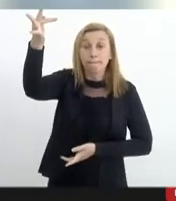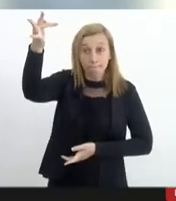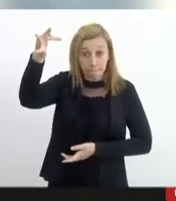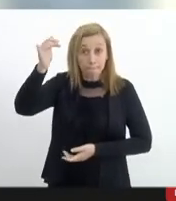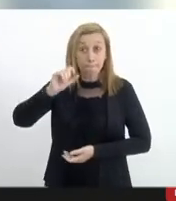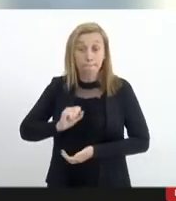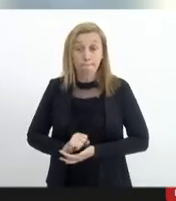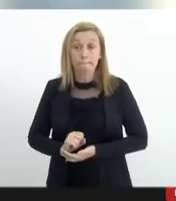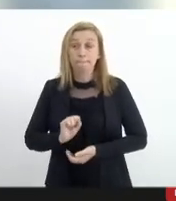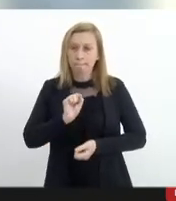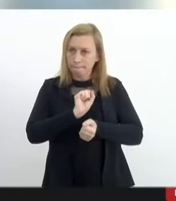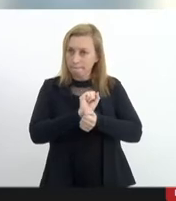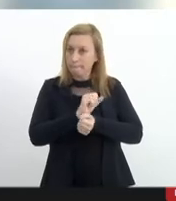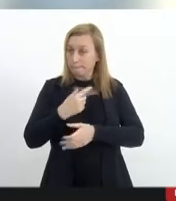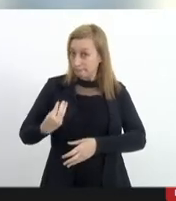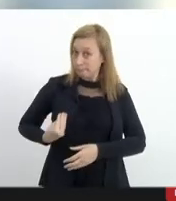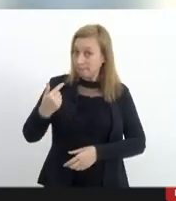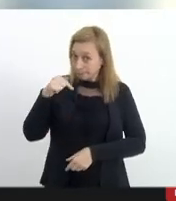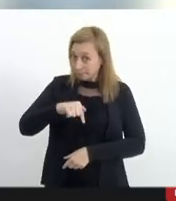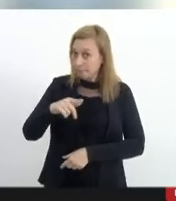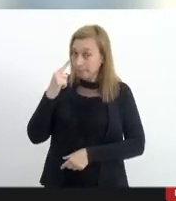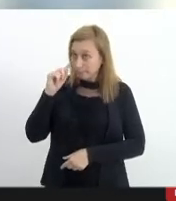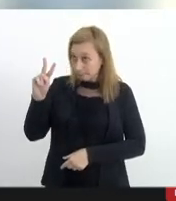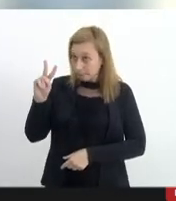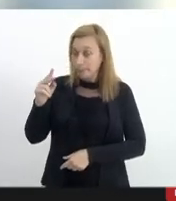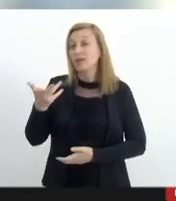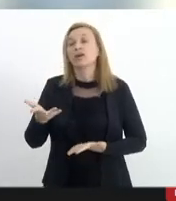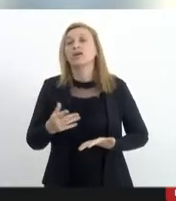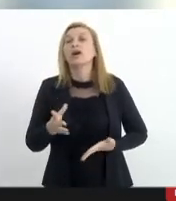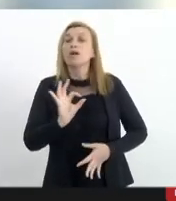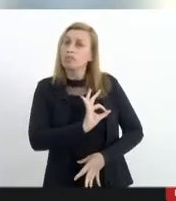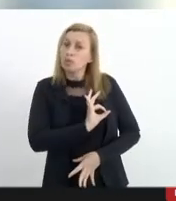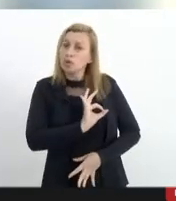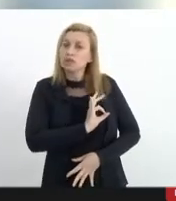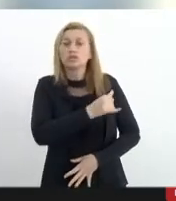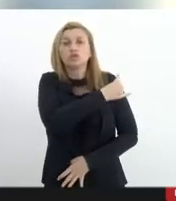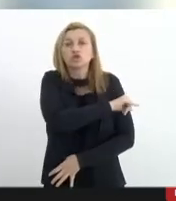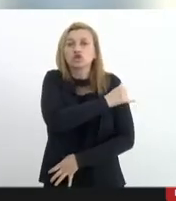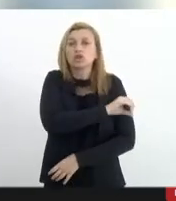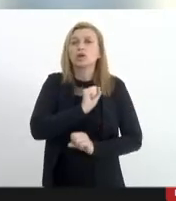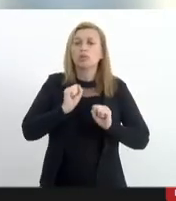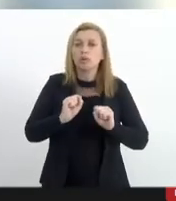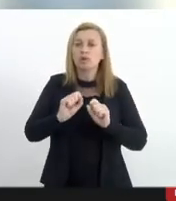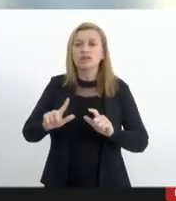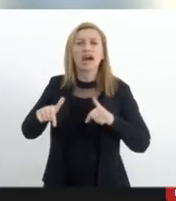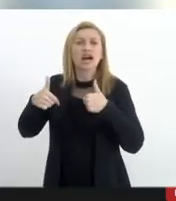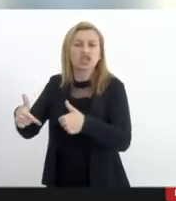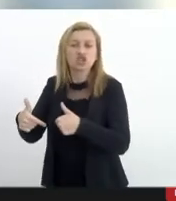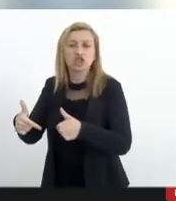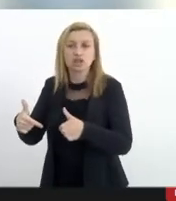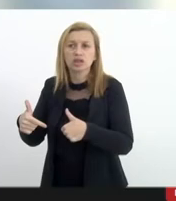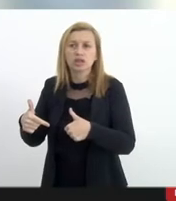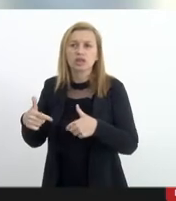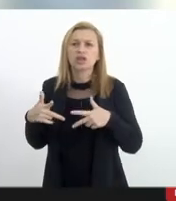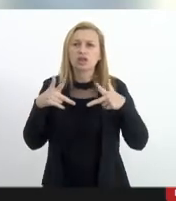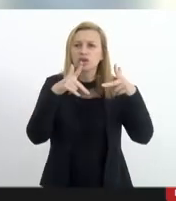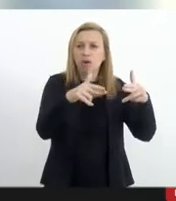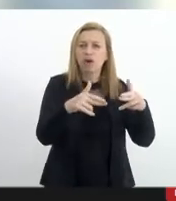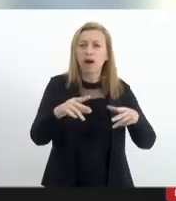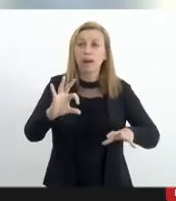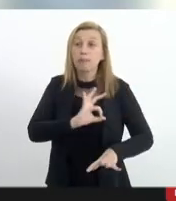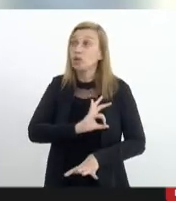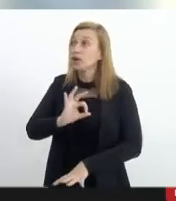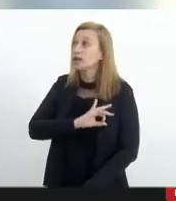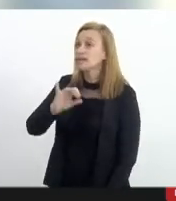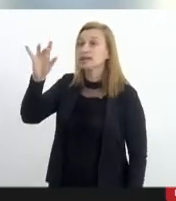espero que eu ainda esteja aqui para ver isso que a polícia do Rio de Janeiro possa atuar como uma polícia de Paris de